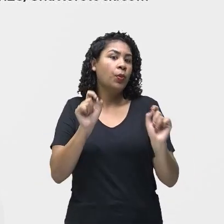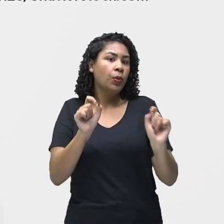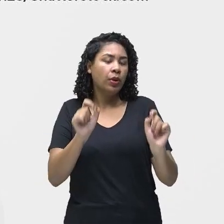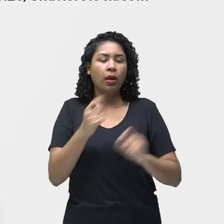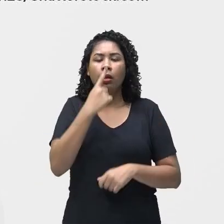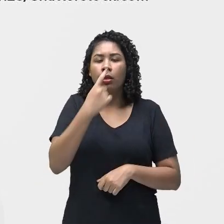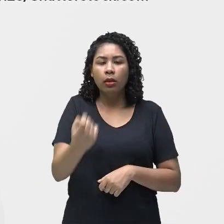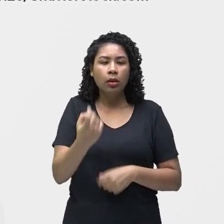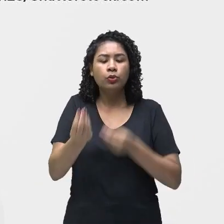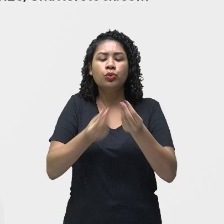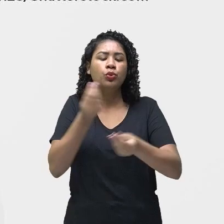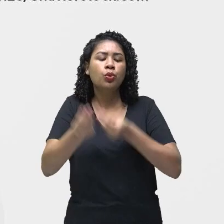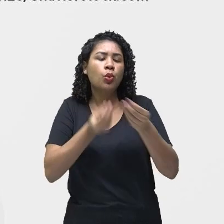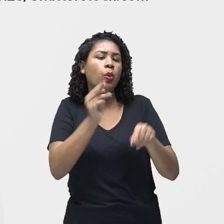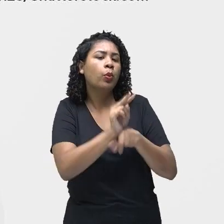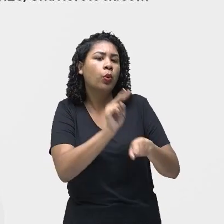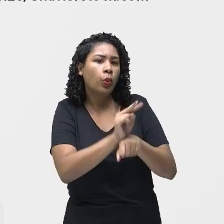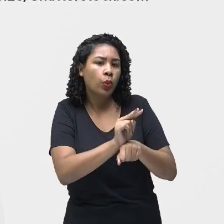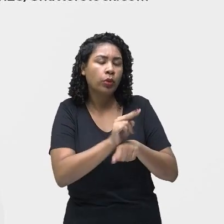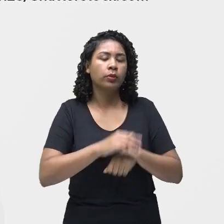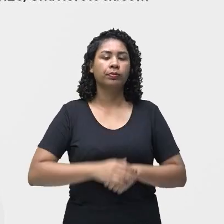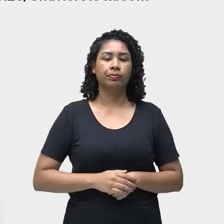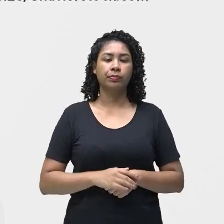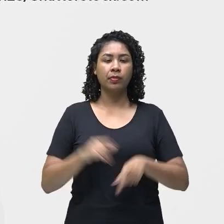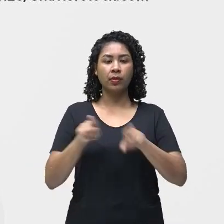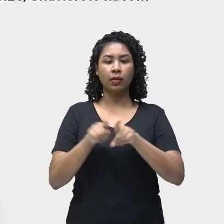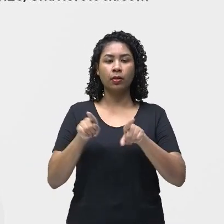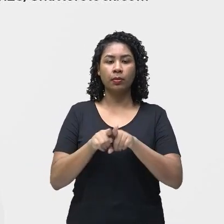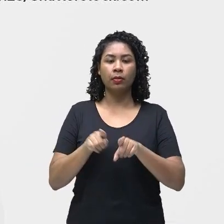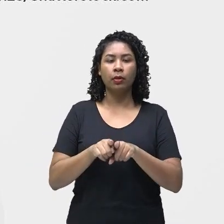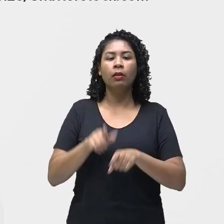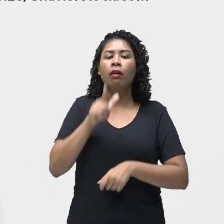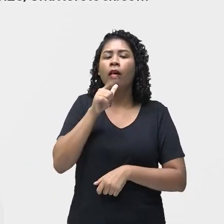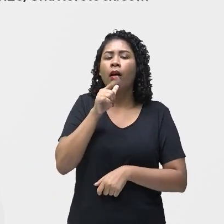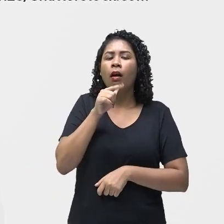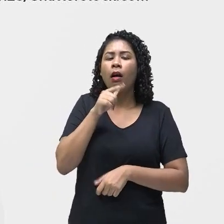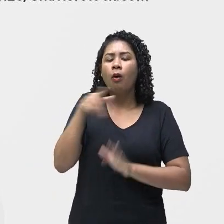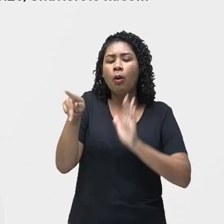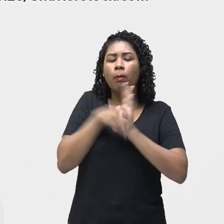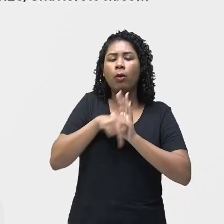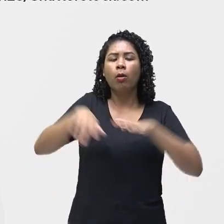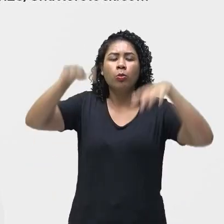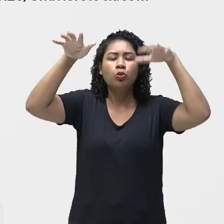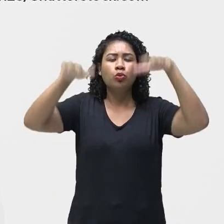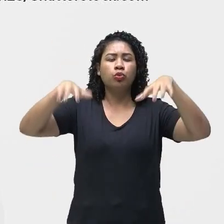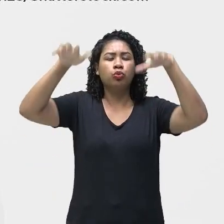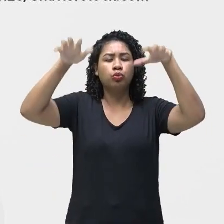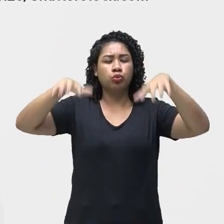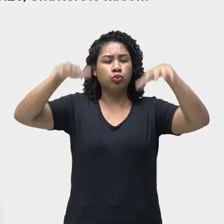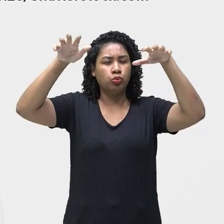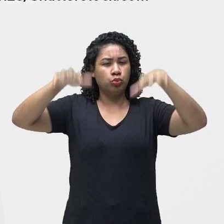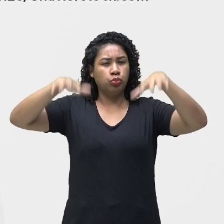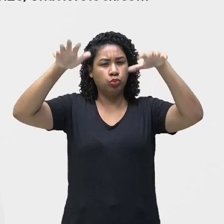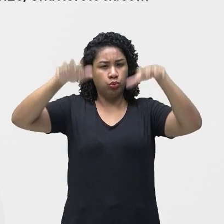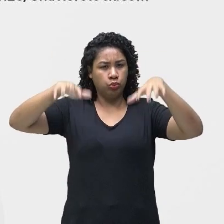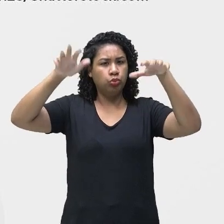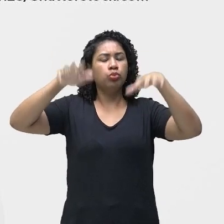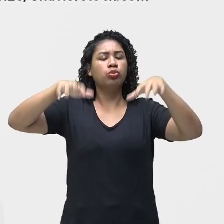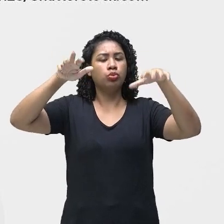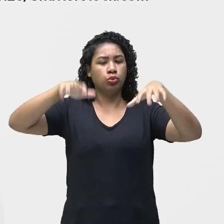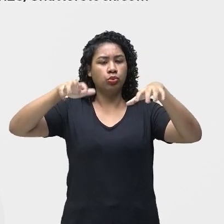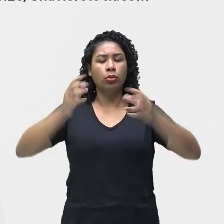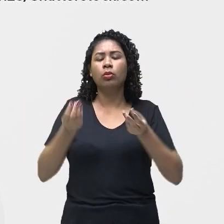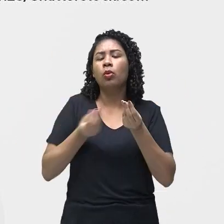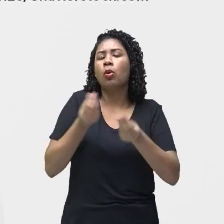lixo, né? A produção de lixo. E águas pluviais, que são as águas provenientes